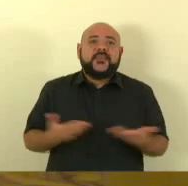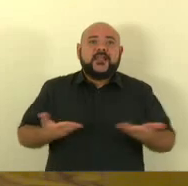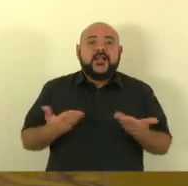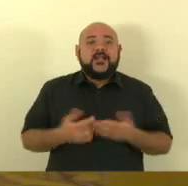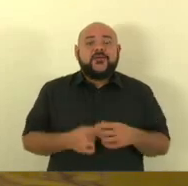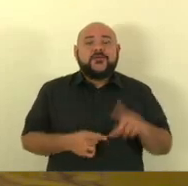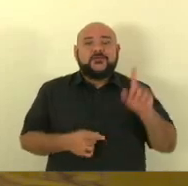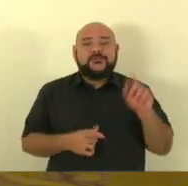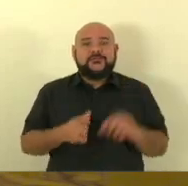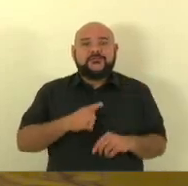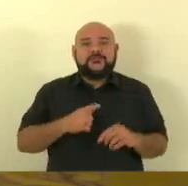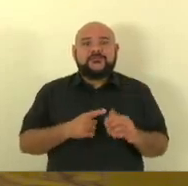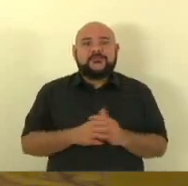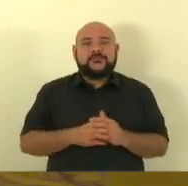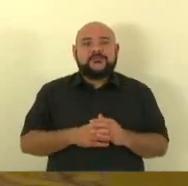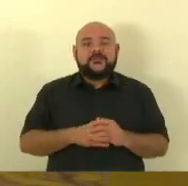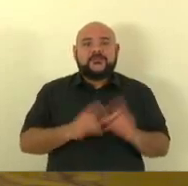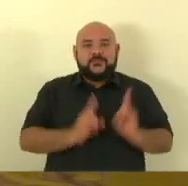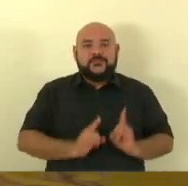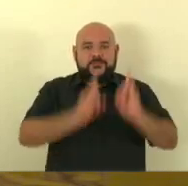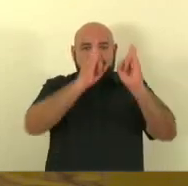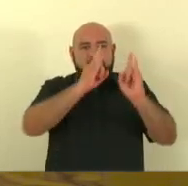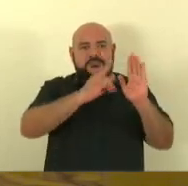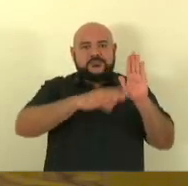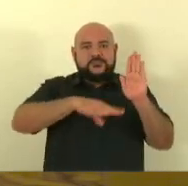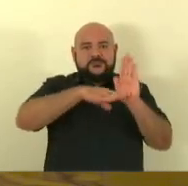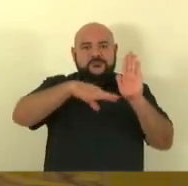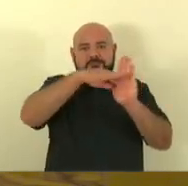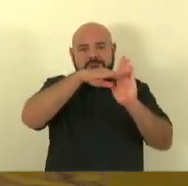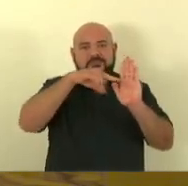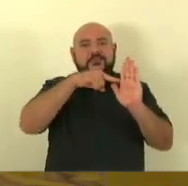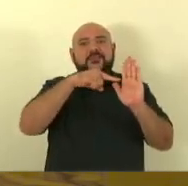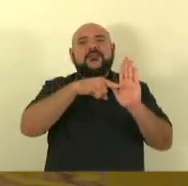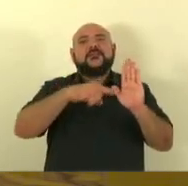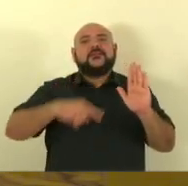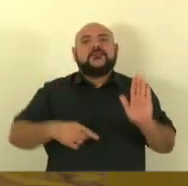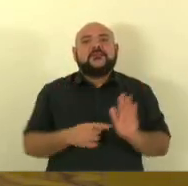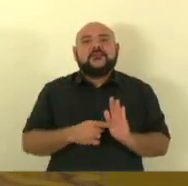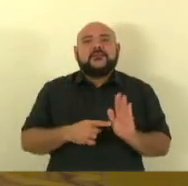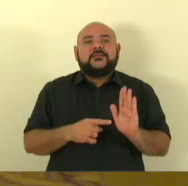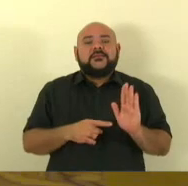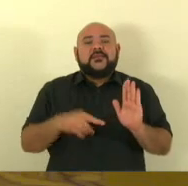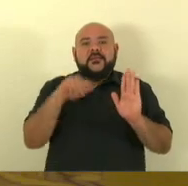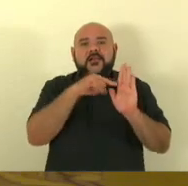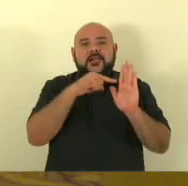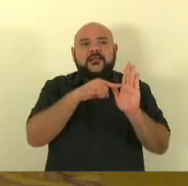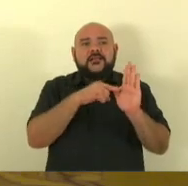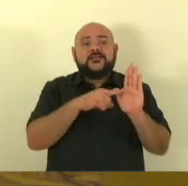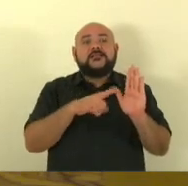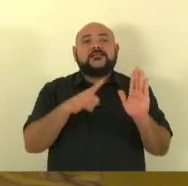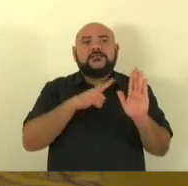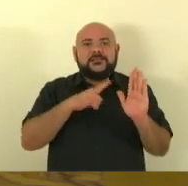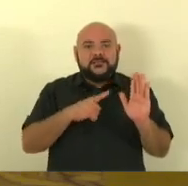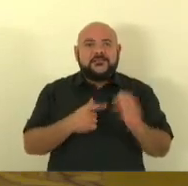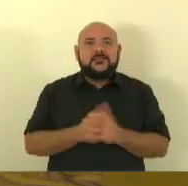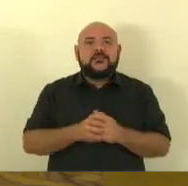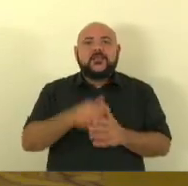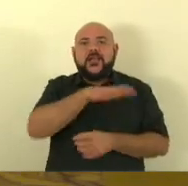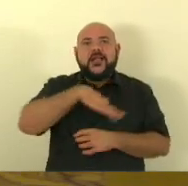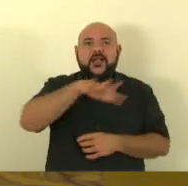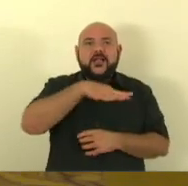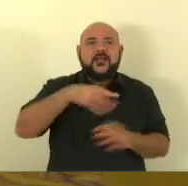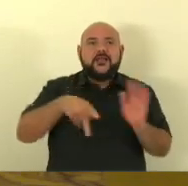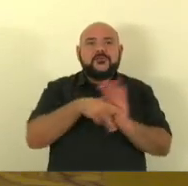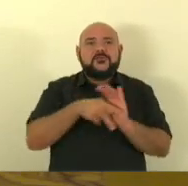Assembleia no pavimento que ficam os gabinetes dos deputados nós